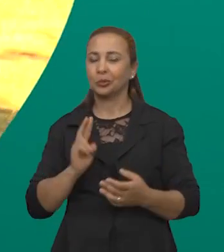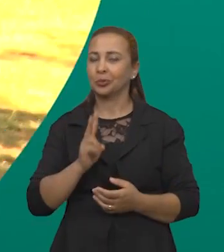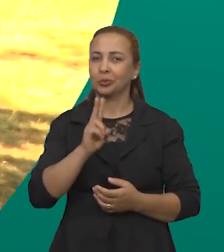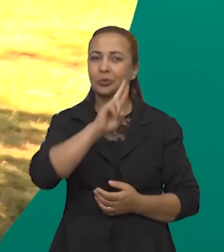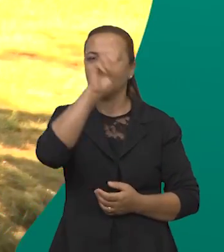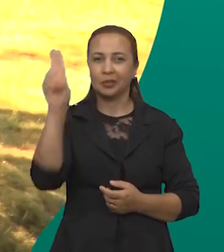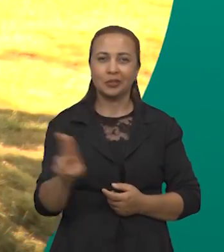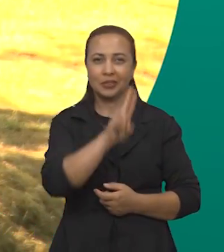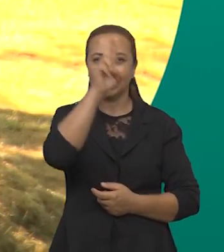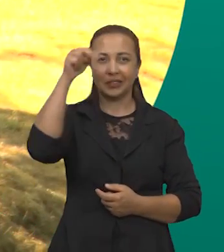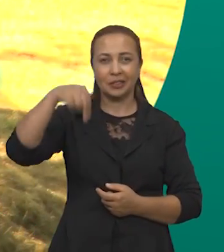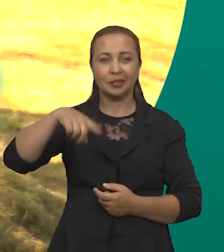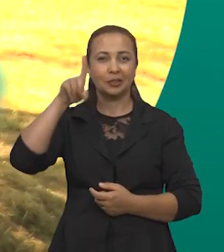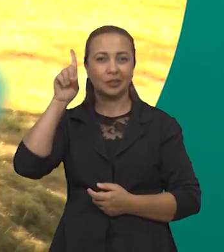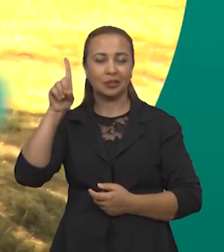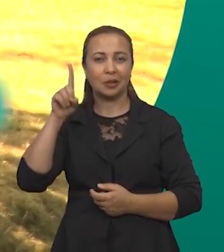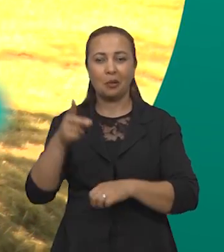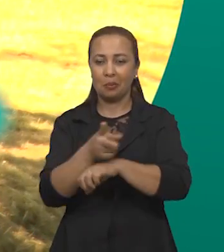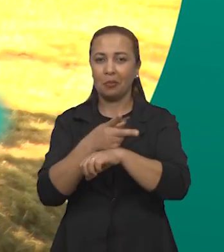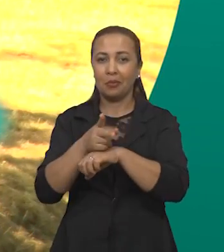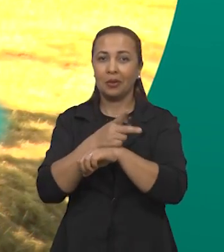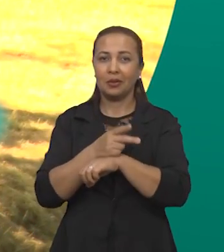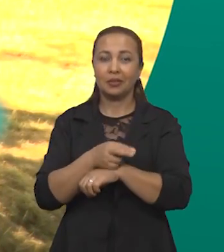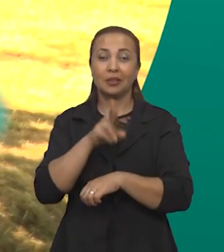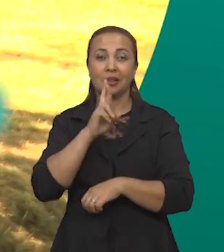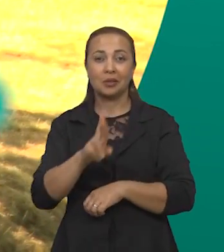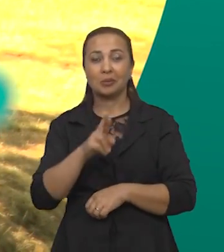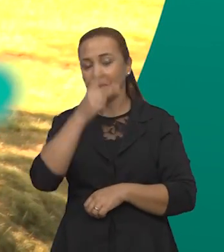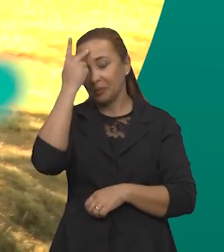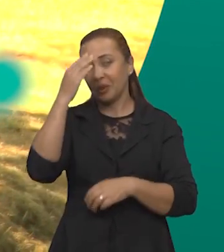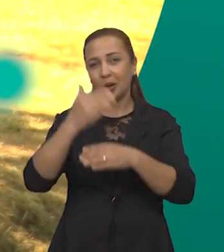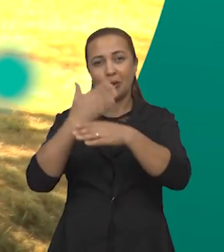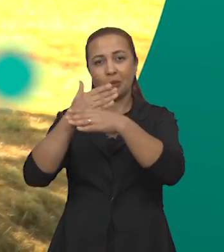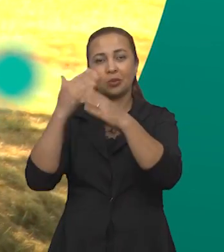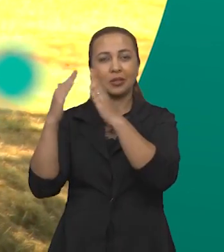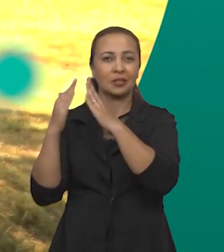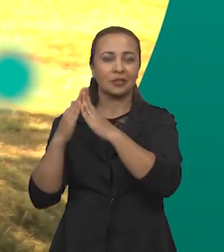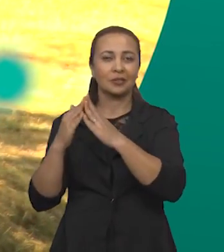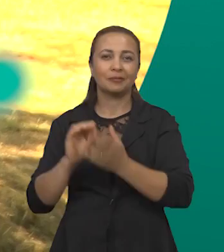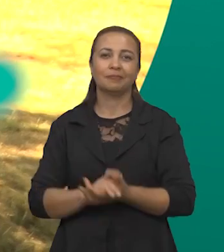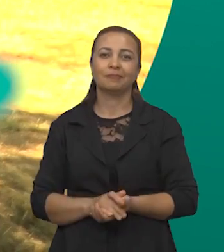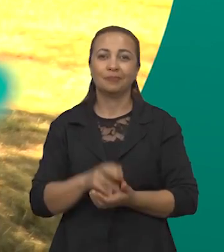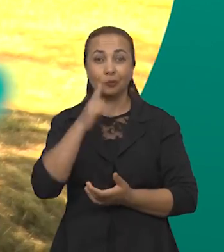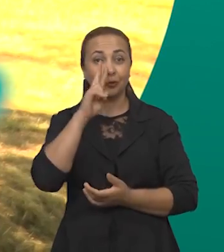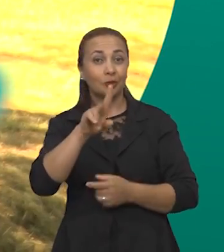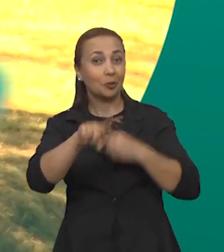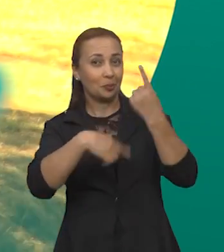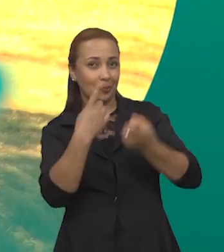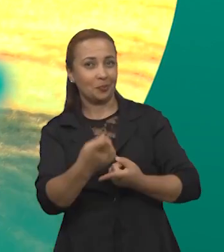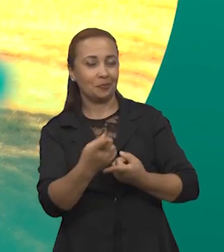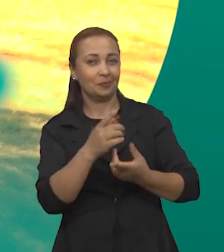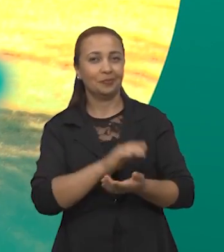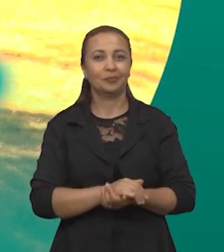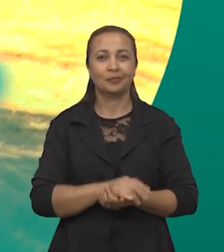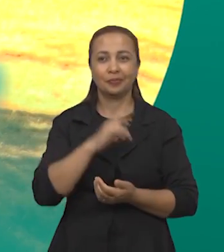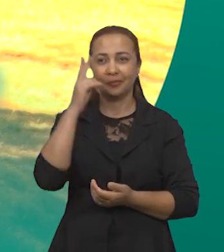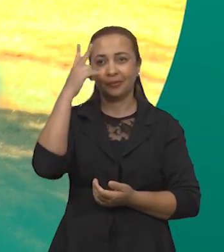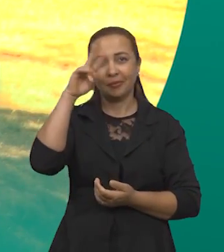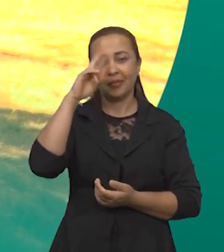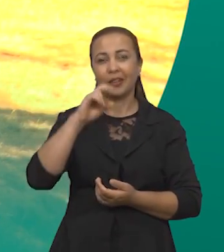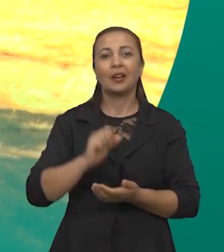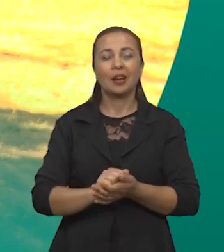E assim seguem as universidades nordestinas, em busca de alternativas sustentáveis para a construção civil. E veja daqui a pouco,